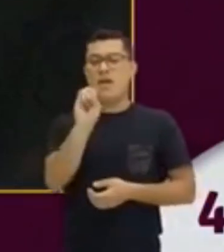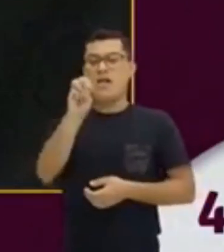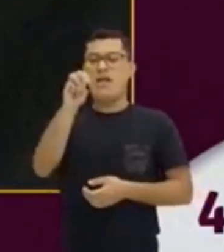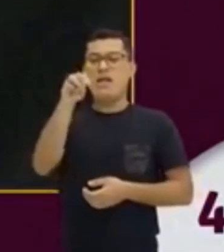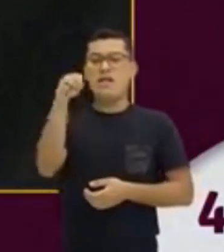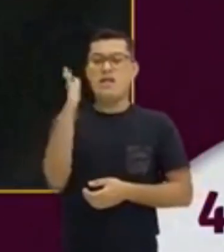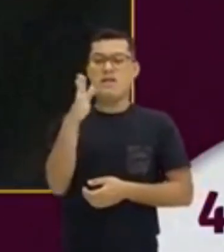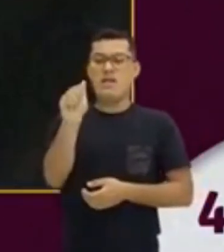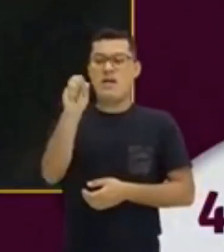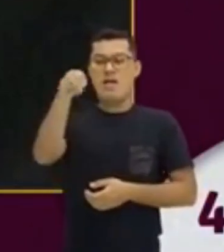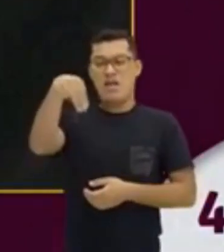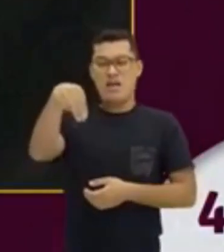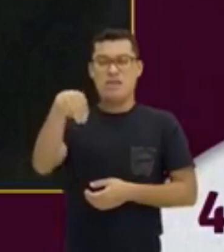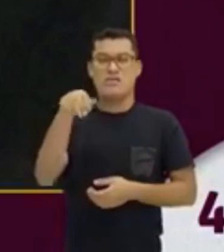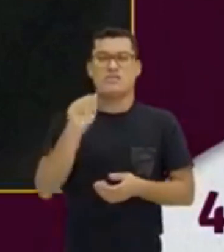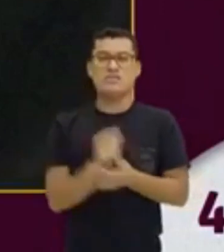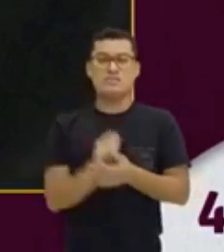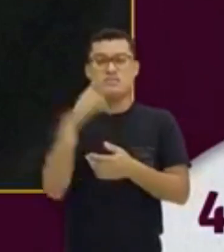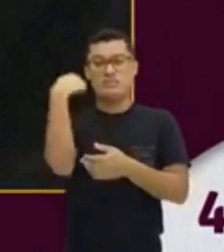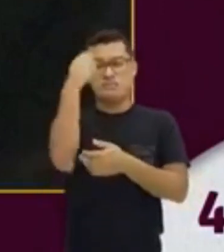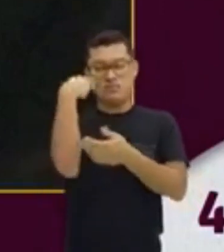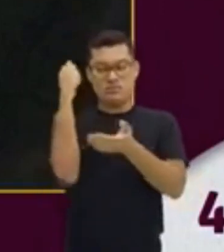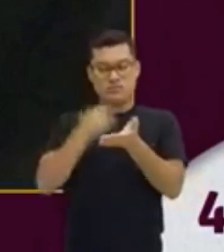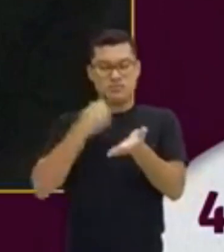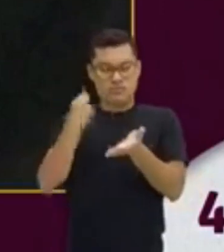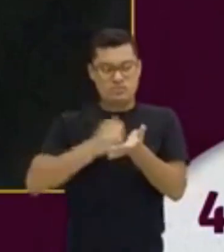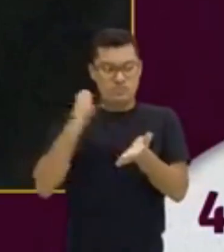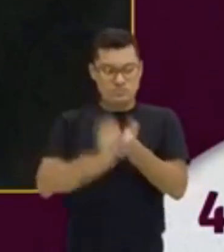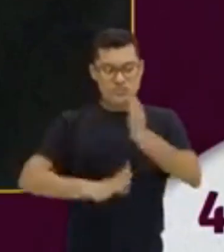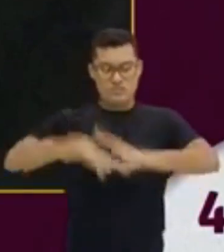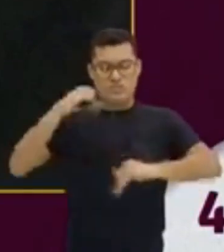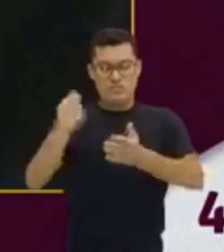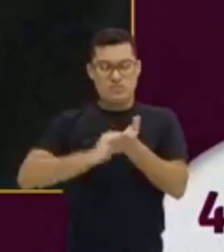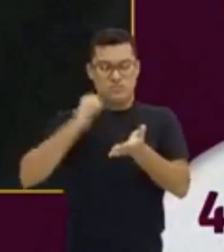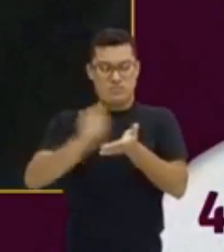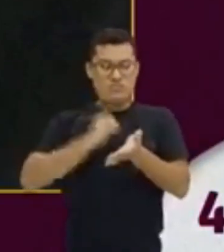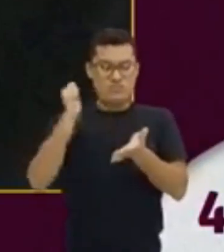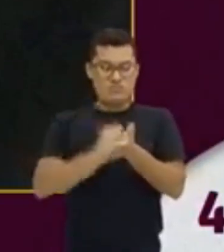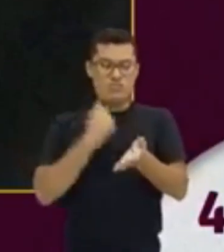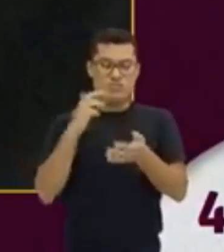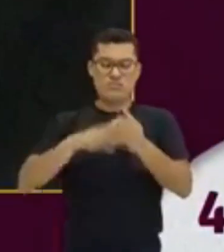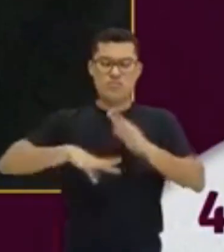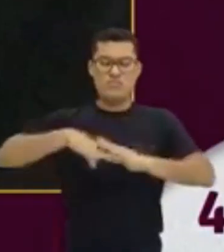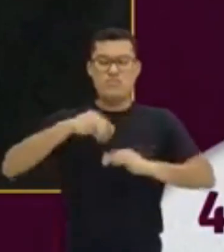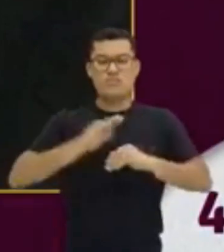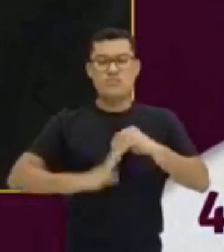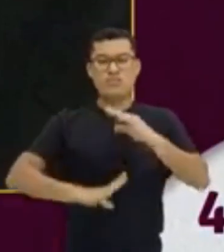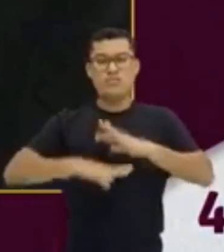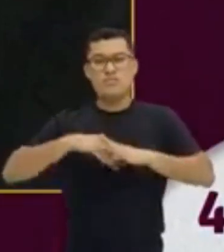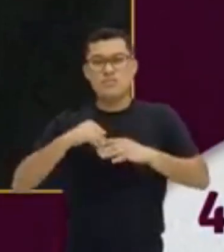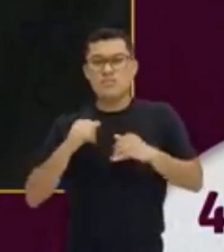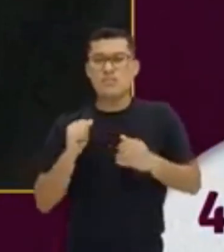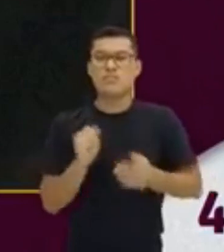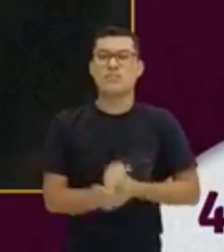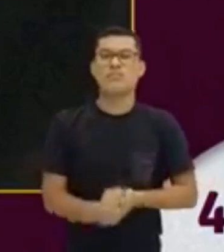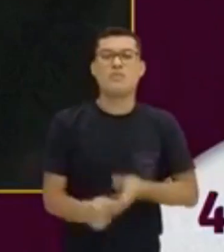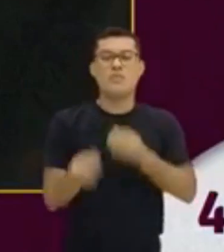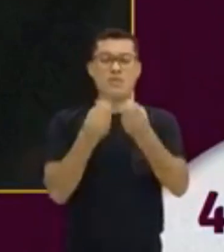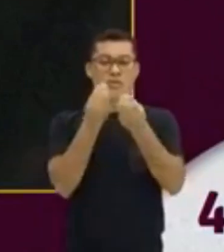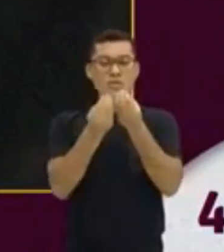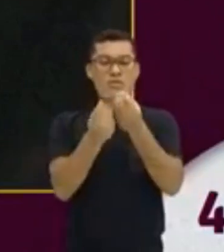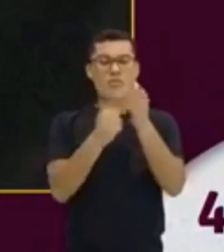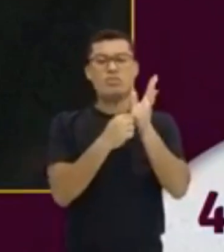Aqui, escritor. Olha as nossas palavras-chaves. Escritor. Profissão. Como vocês se